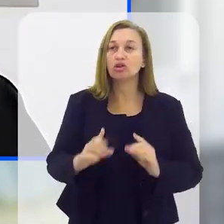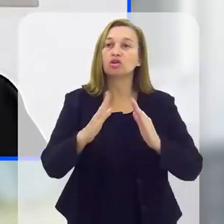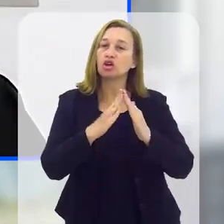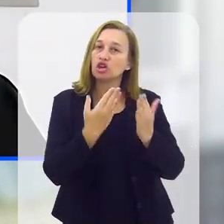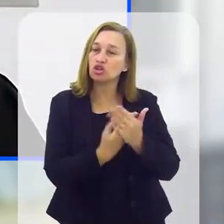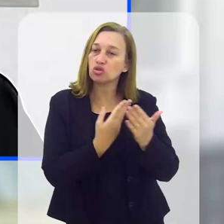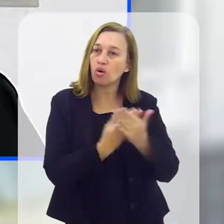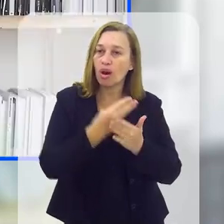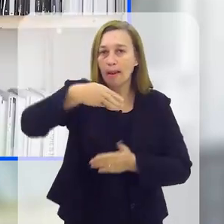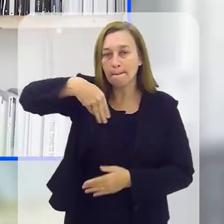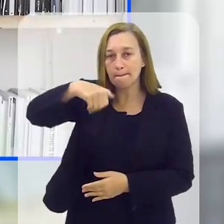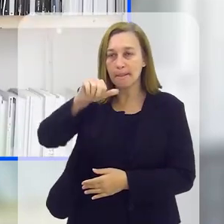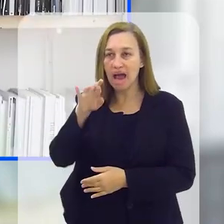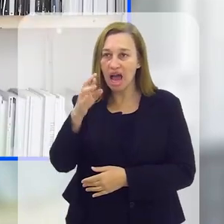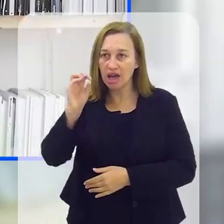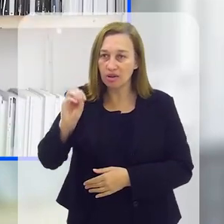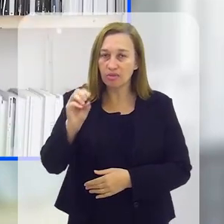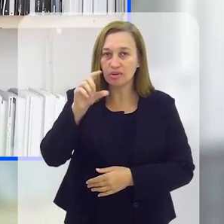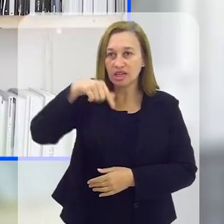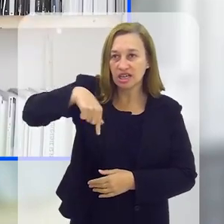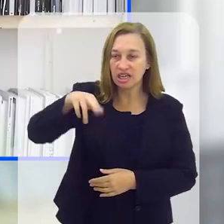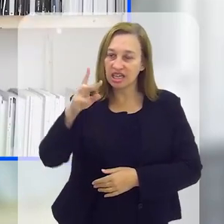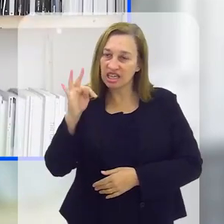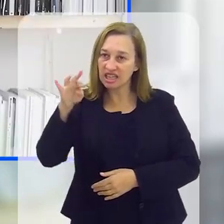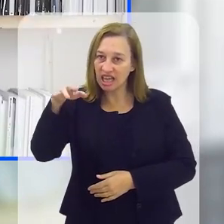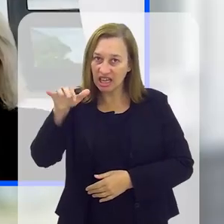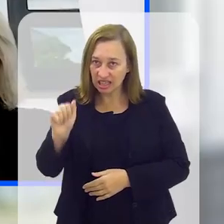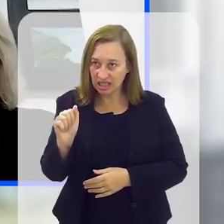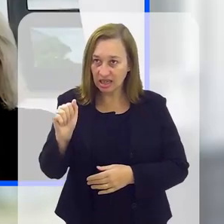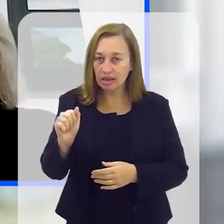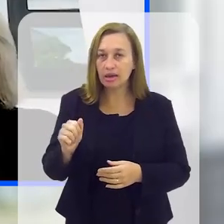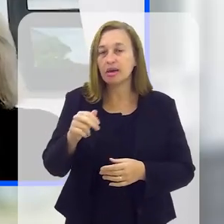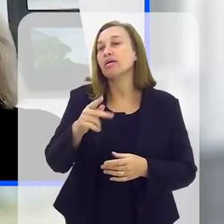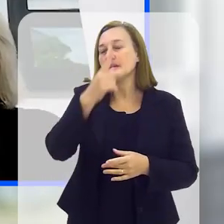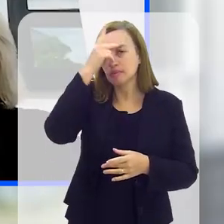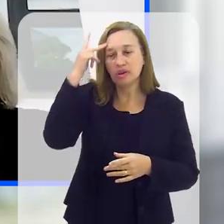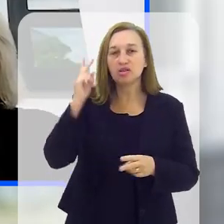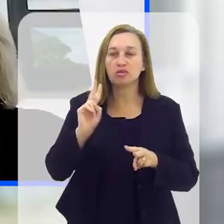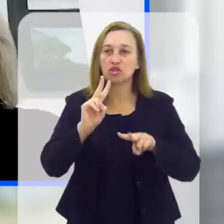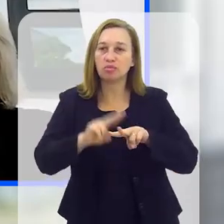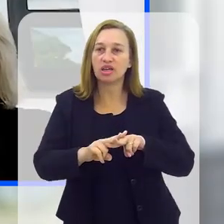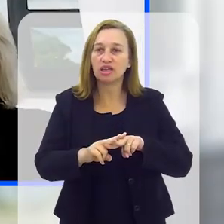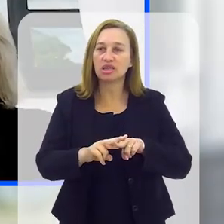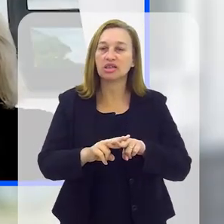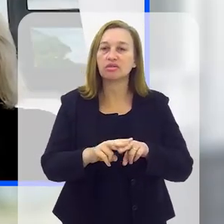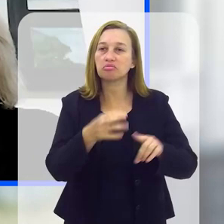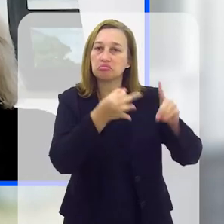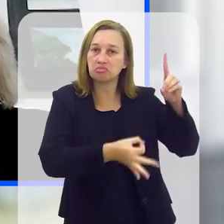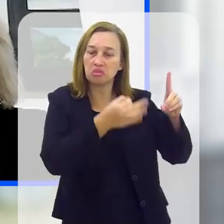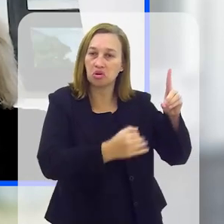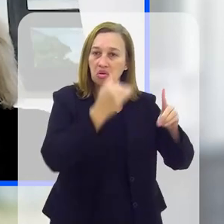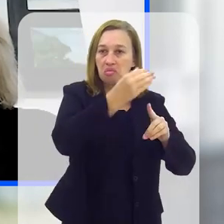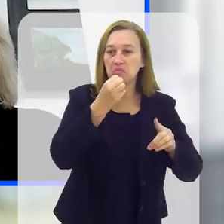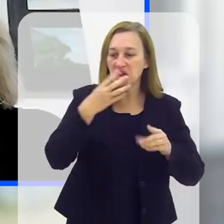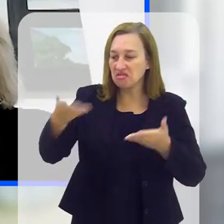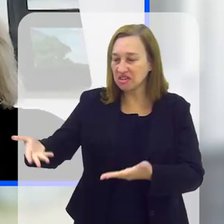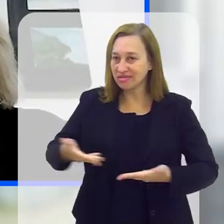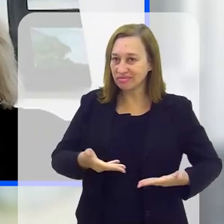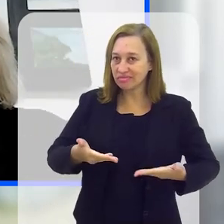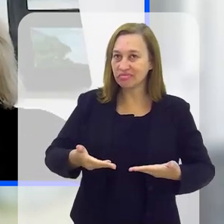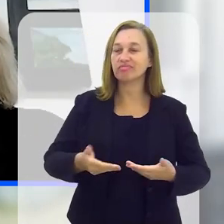Colégio Mário Quintana para detentos do Lemos de Brito. Desembargador Ciro Darlan, seja muito bem-vindo ao Alerje Debate.